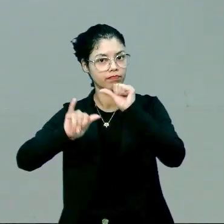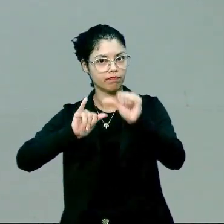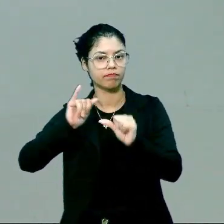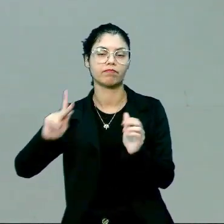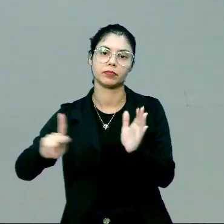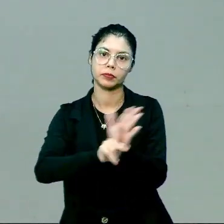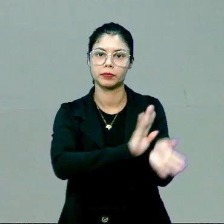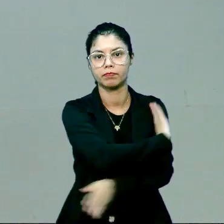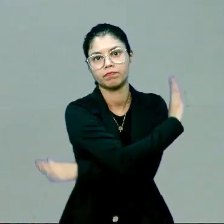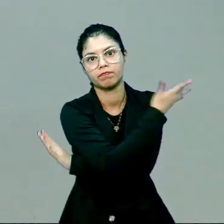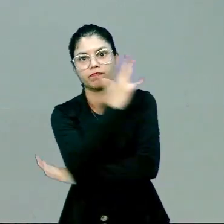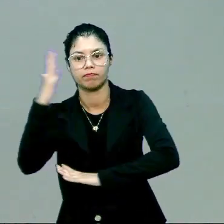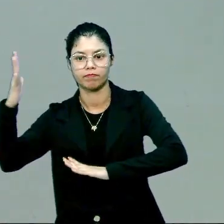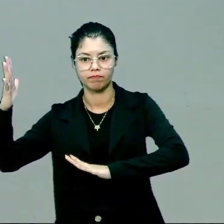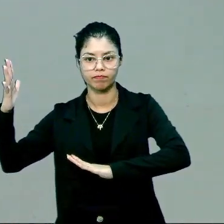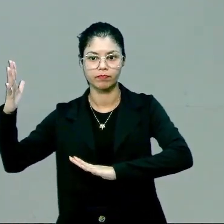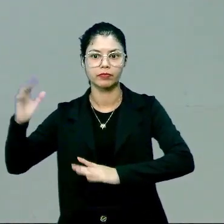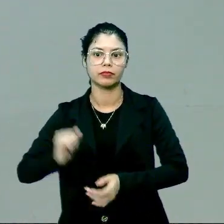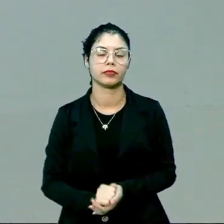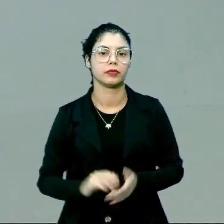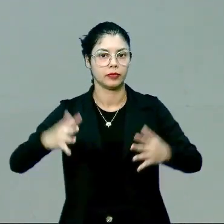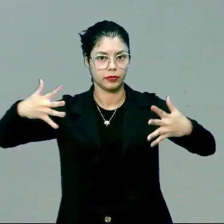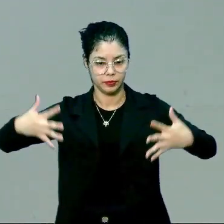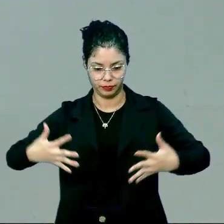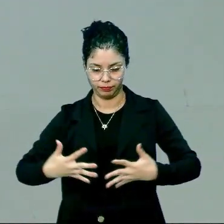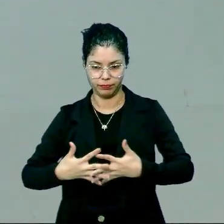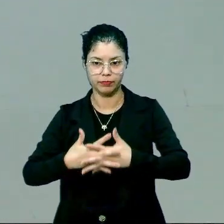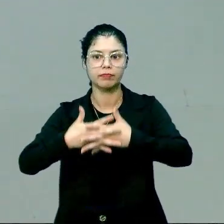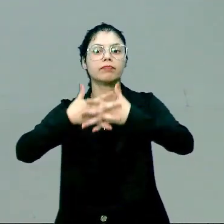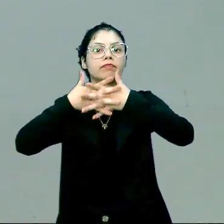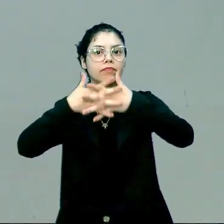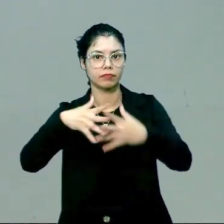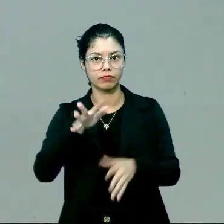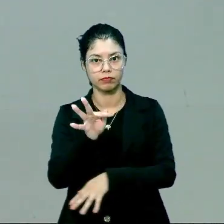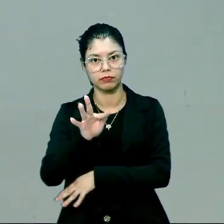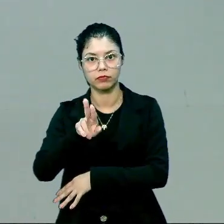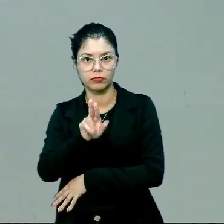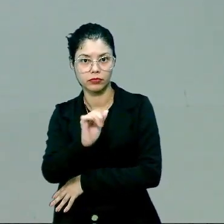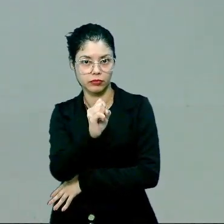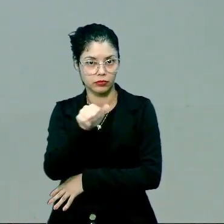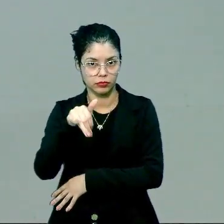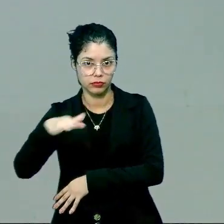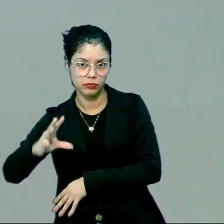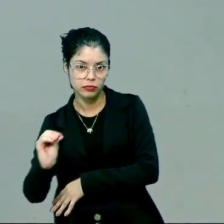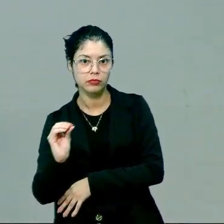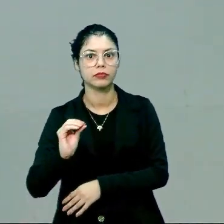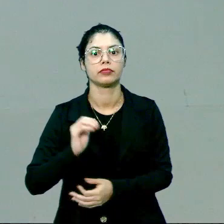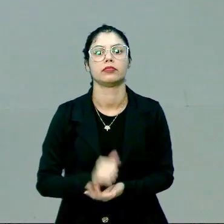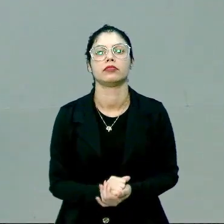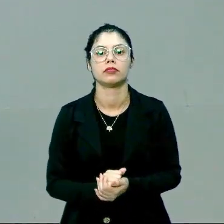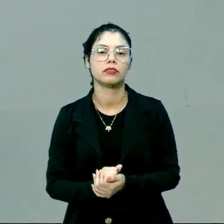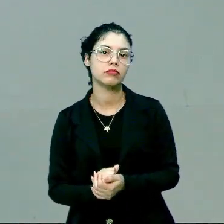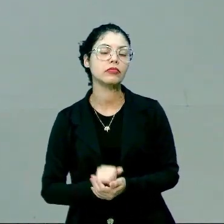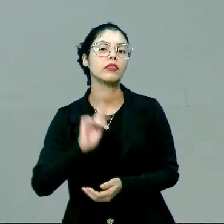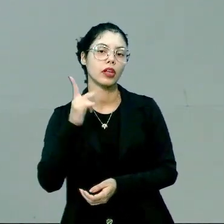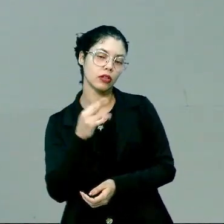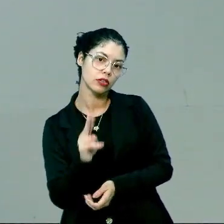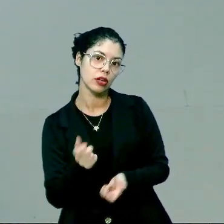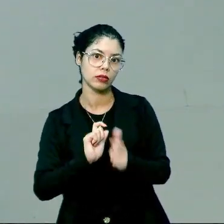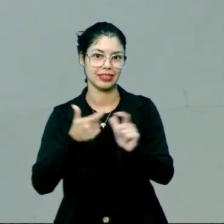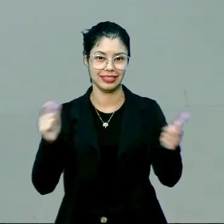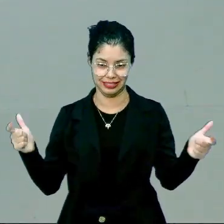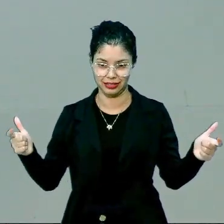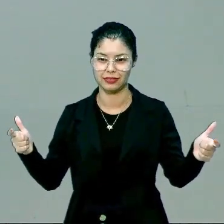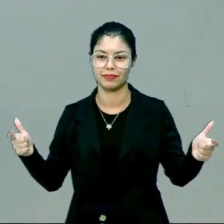ambiente devido à explosão. Já a fusão nuclear, normalmente, ela é uma bomba de hidrogênio, uma bomba com um alto poder de